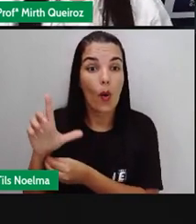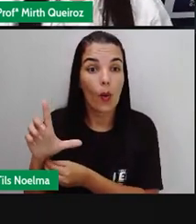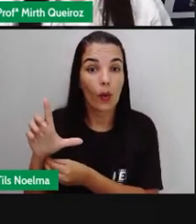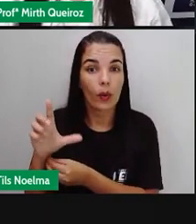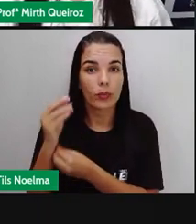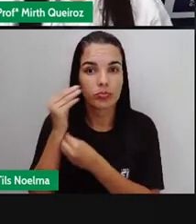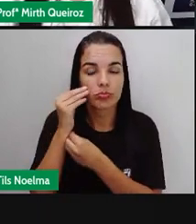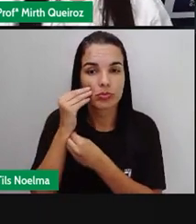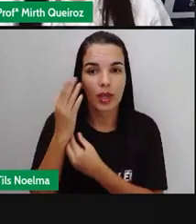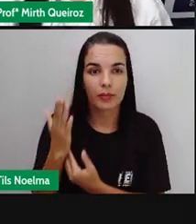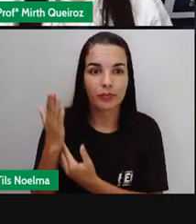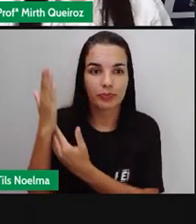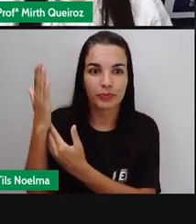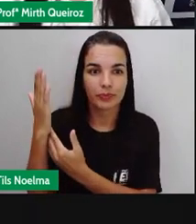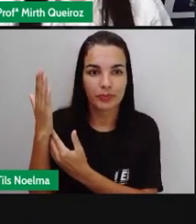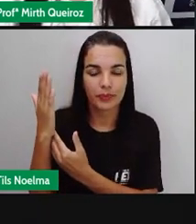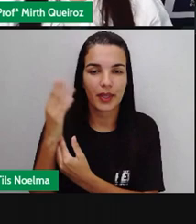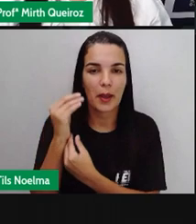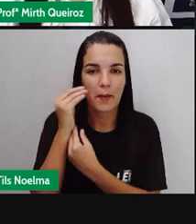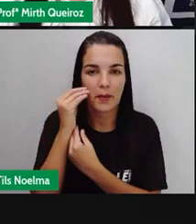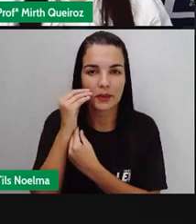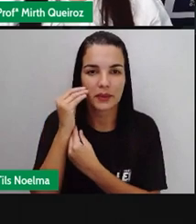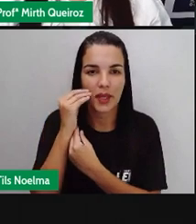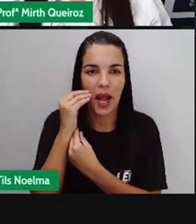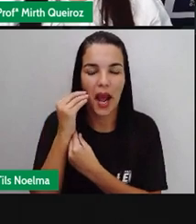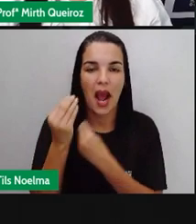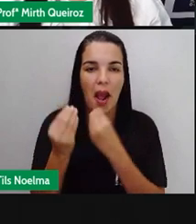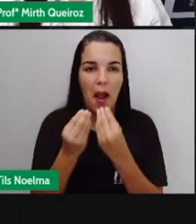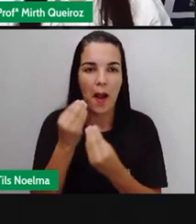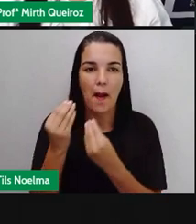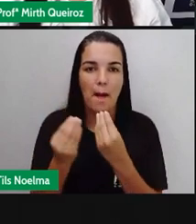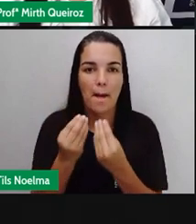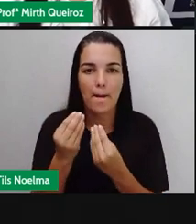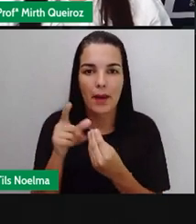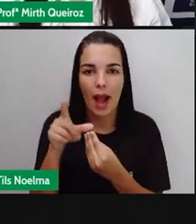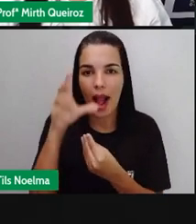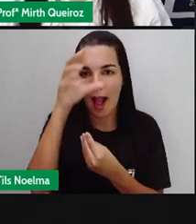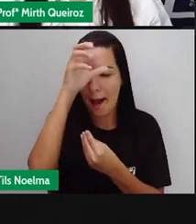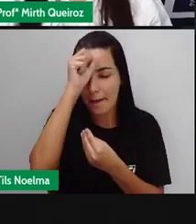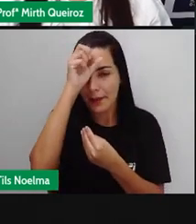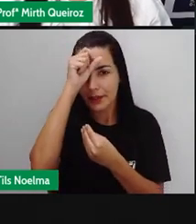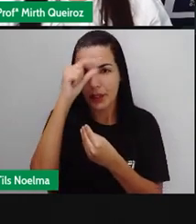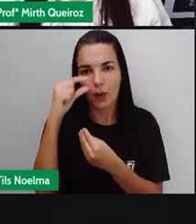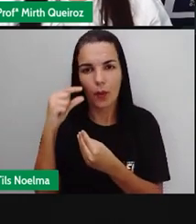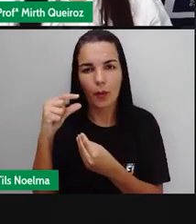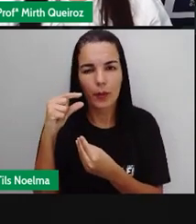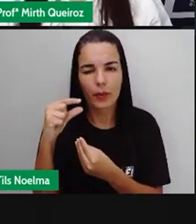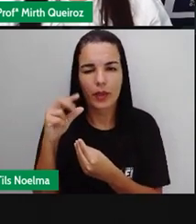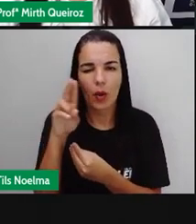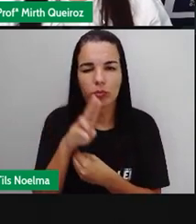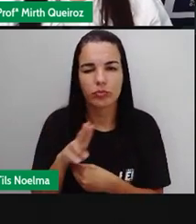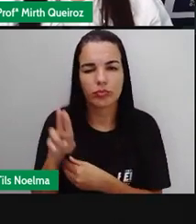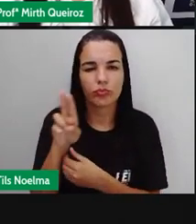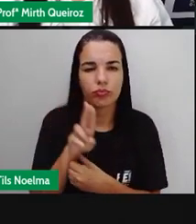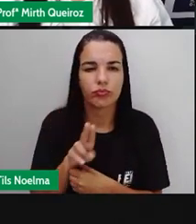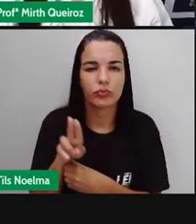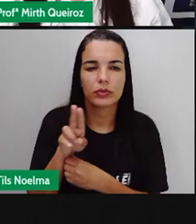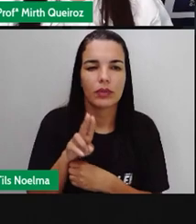é compartilhar aqui. A tela com vocês, para que vocês possam compreender como a gente utilizar